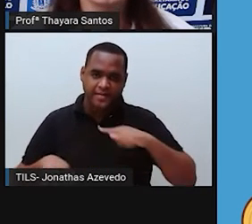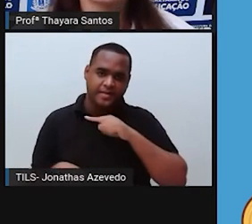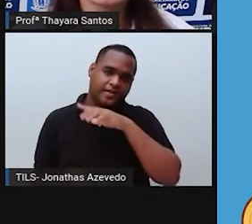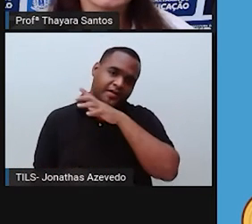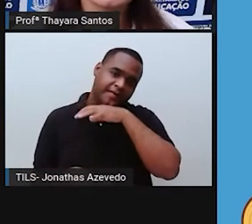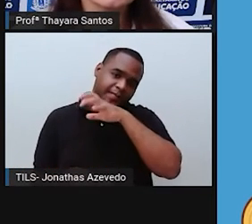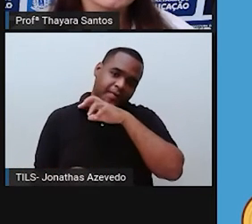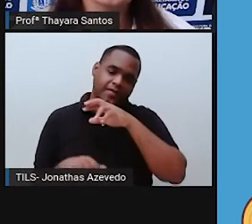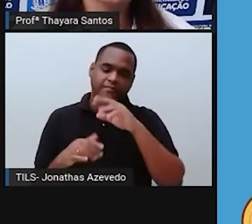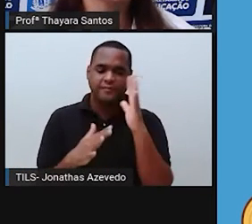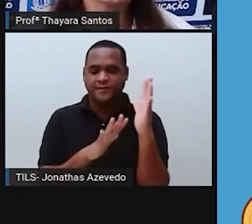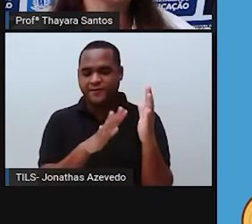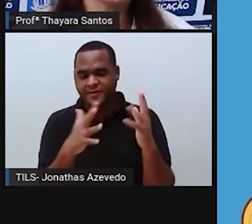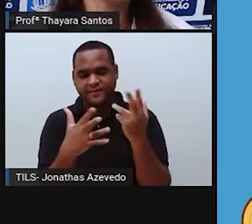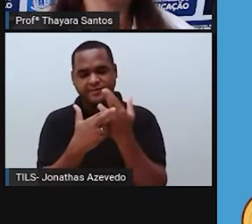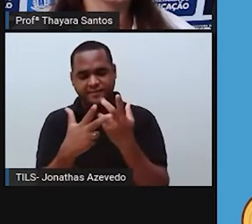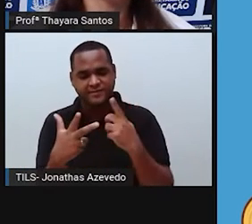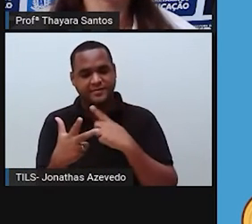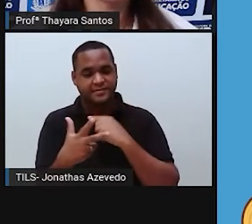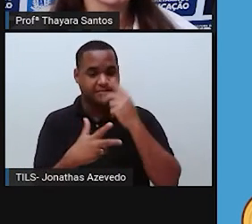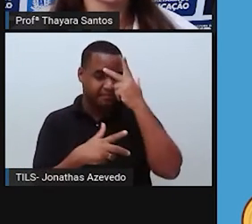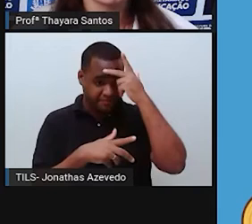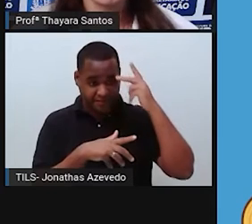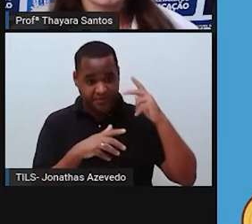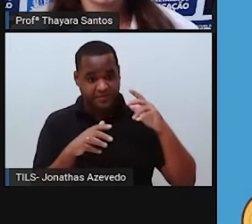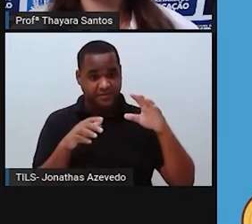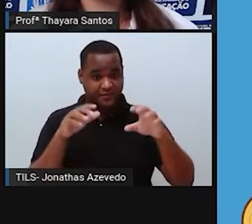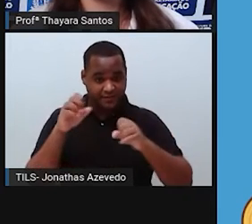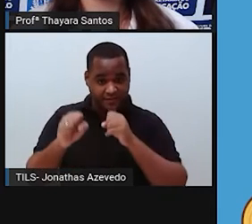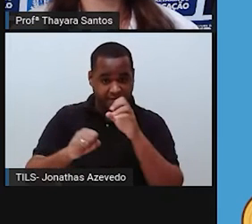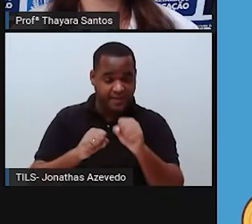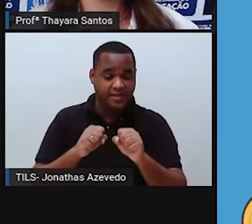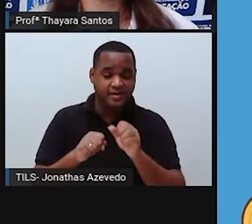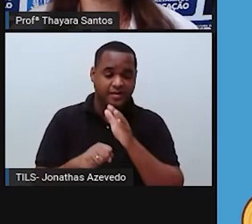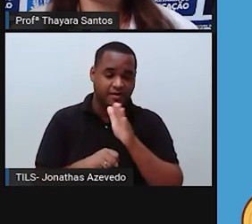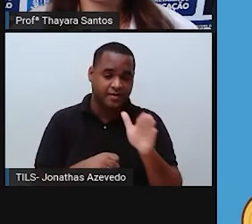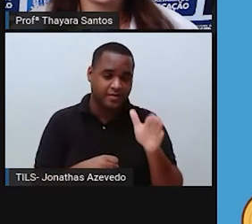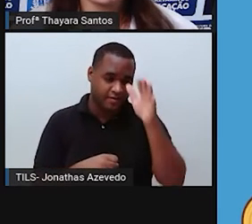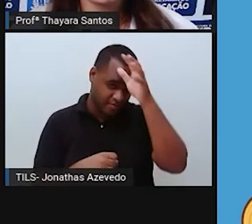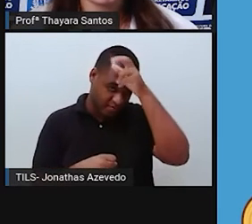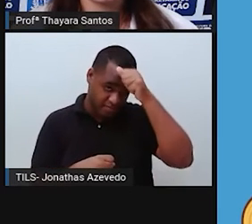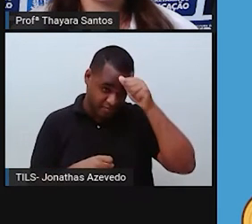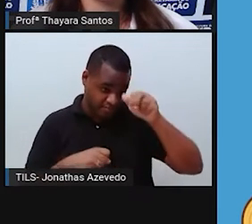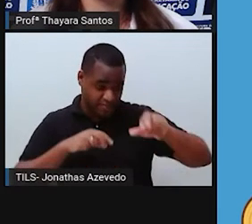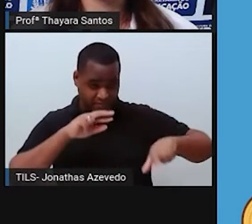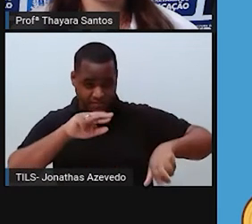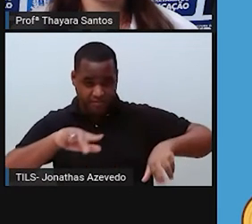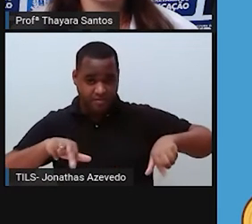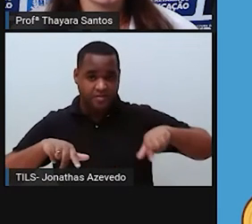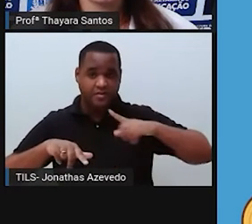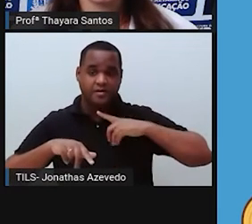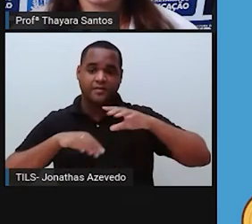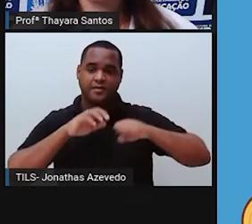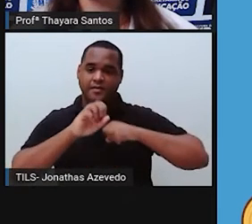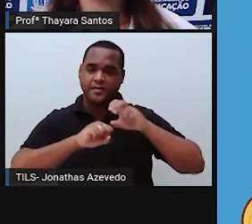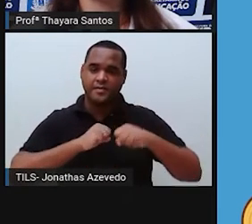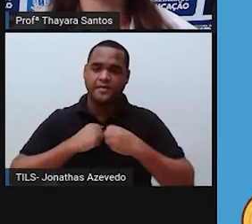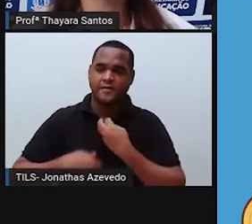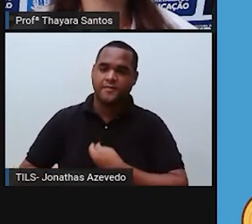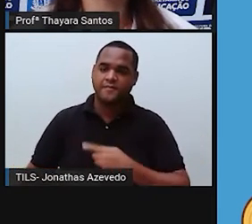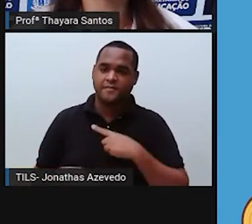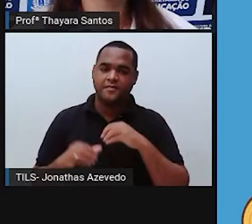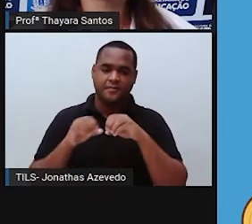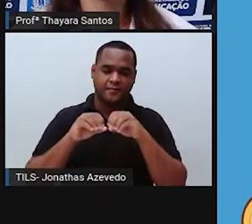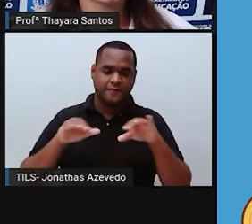animais e de plantas, muita gente vem para o Brasil justamente para extrair esses seres vivos e